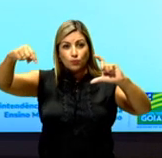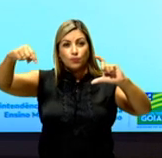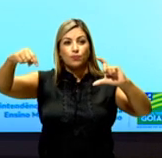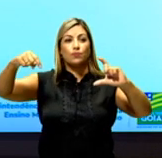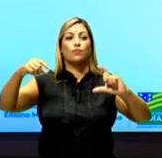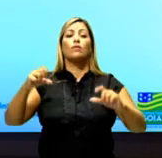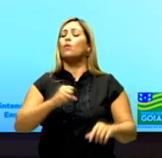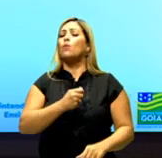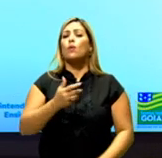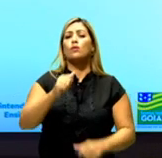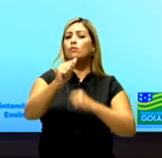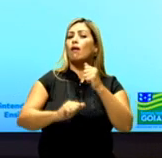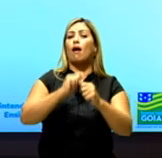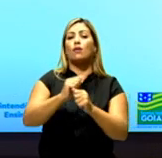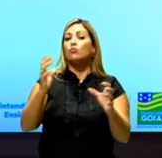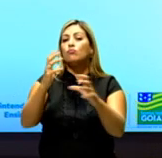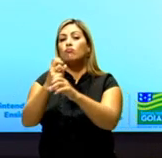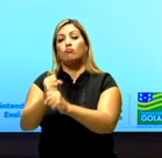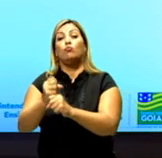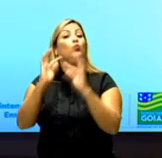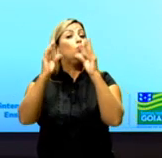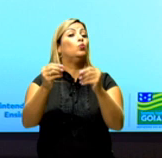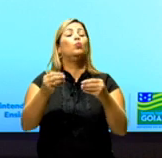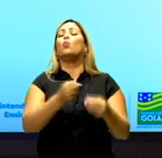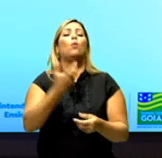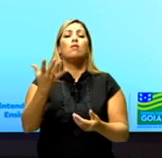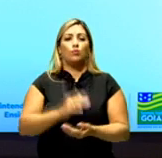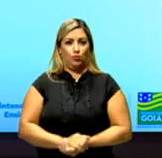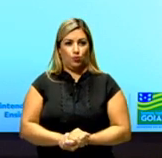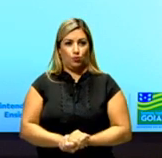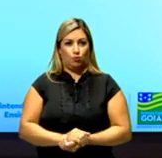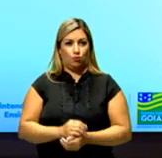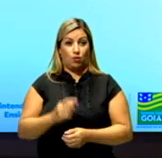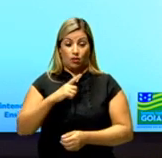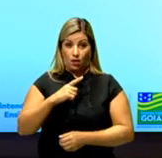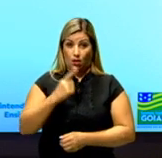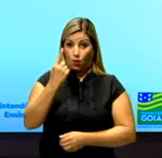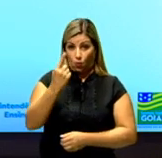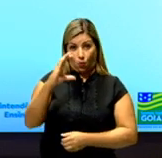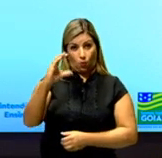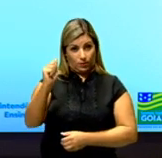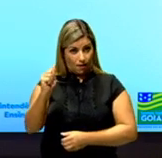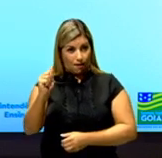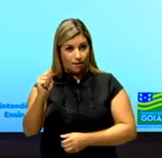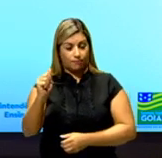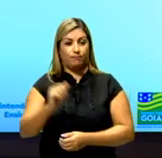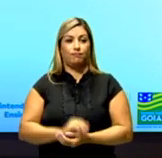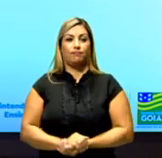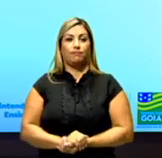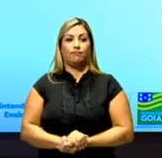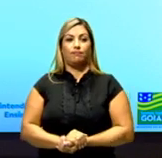quantos átomos teria o total nessa molécula aí? Então, eu teria um átomo de cálcio, porque dentro